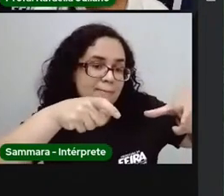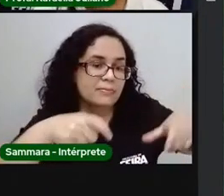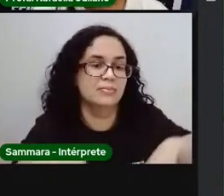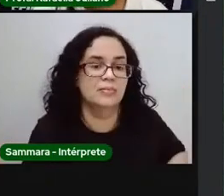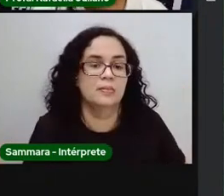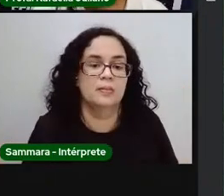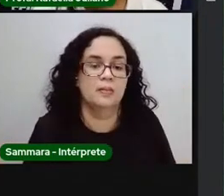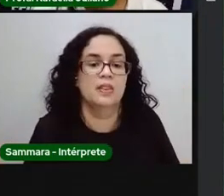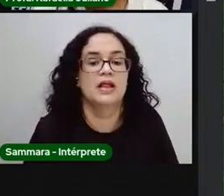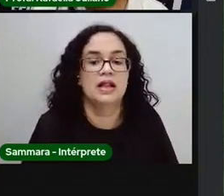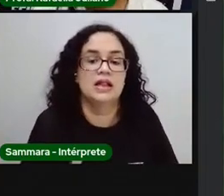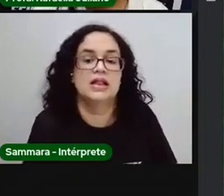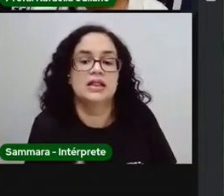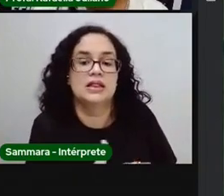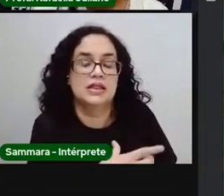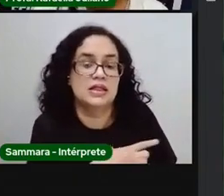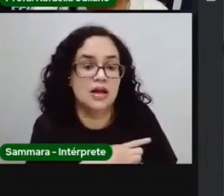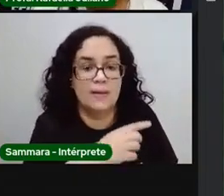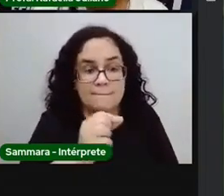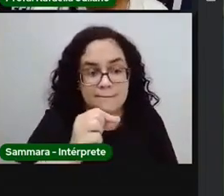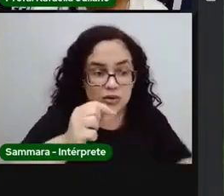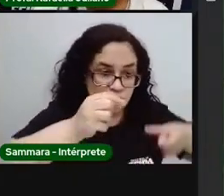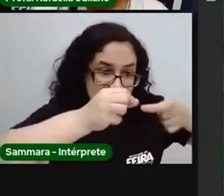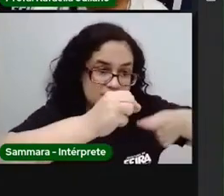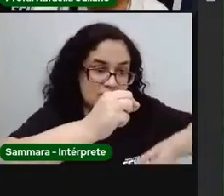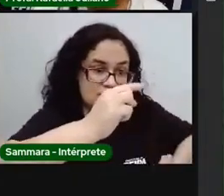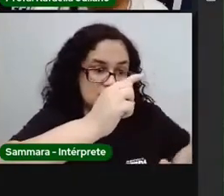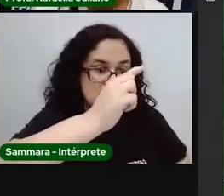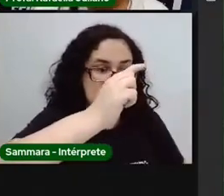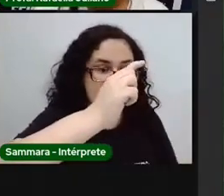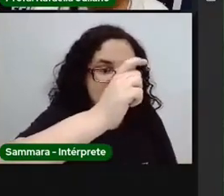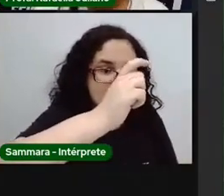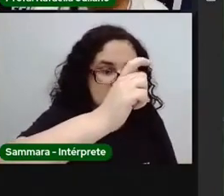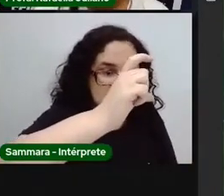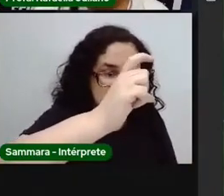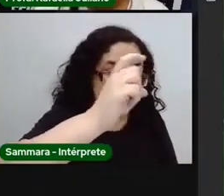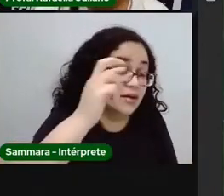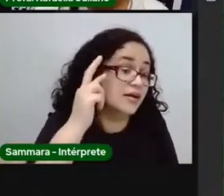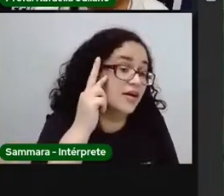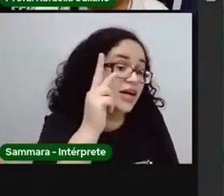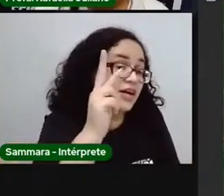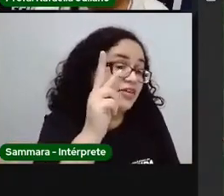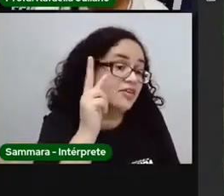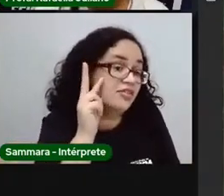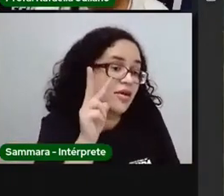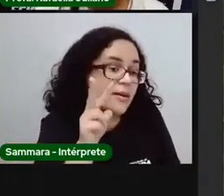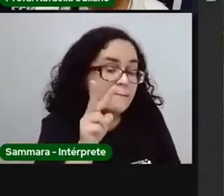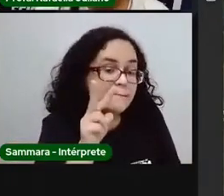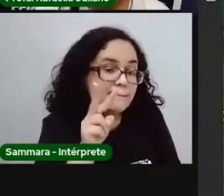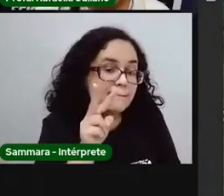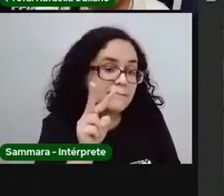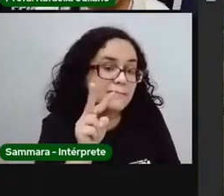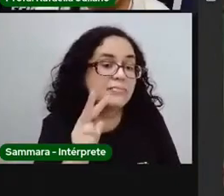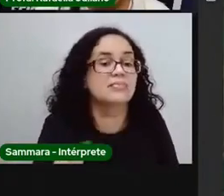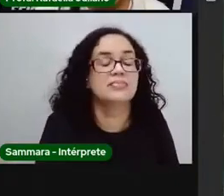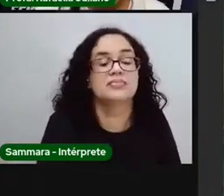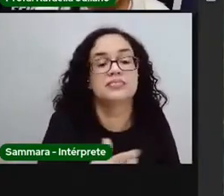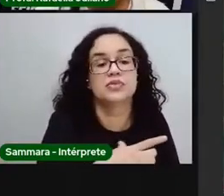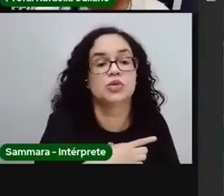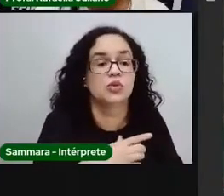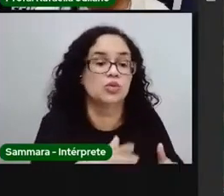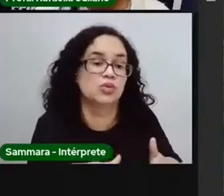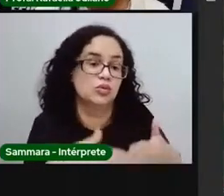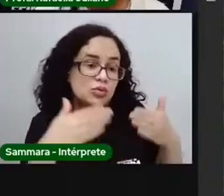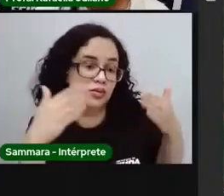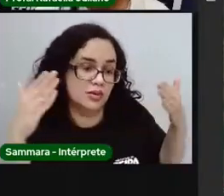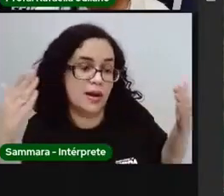E aqui a gente pode aumentar um pouco mais o zoom e ver bem mais de perto. E aí, quanto mais